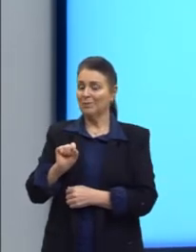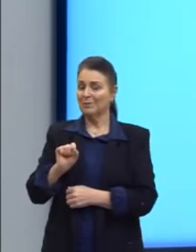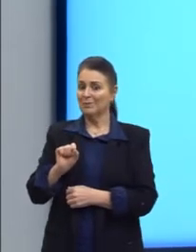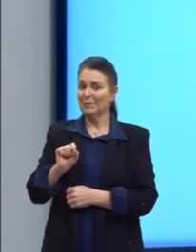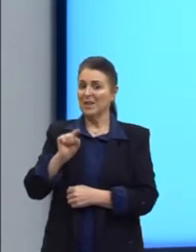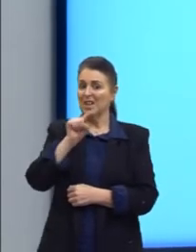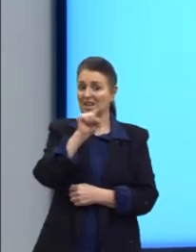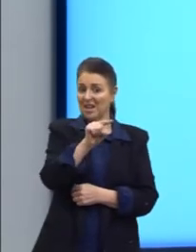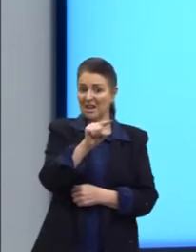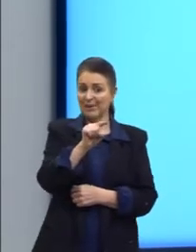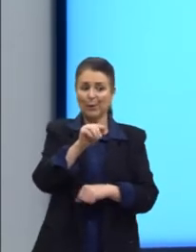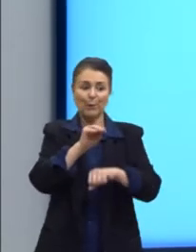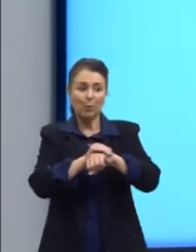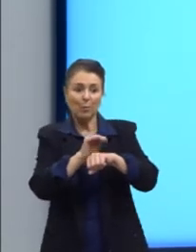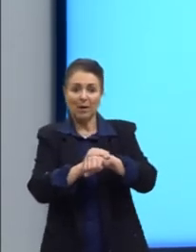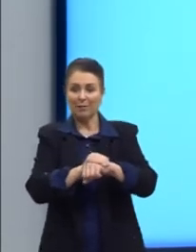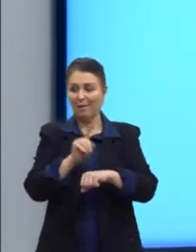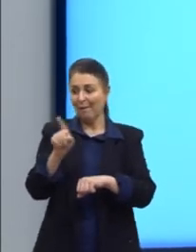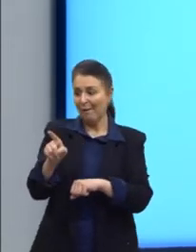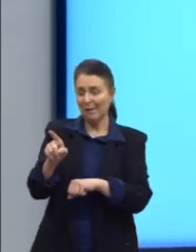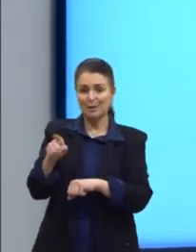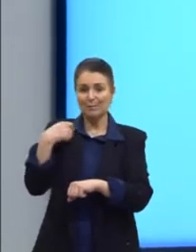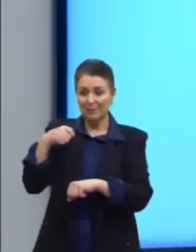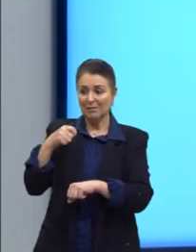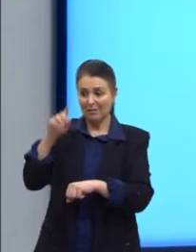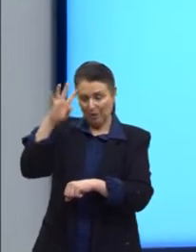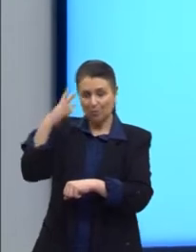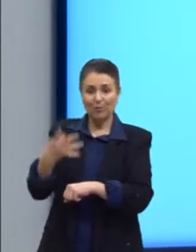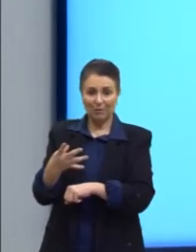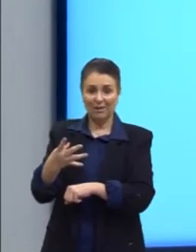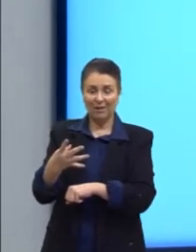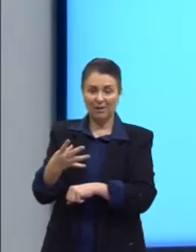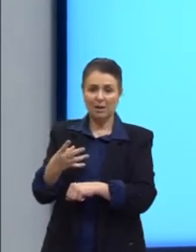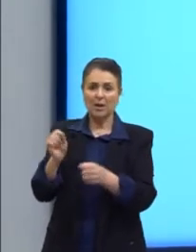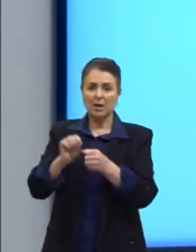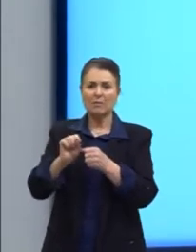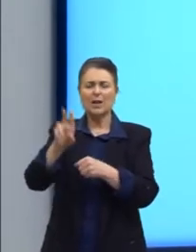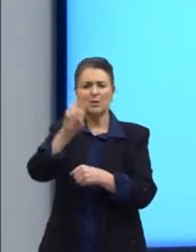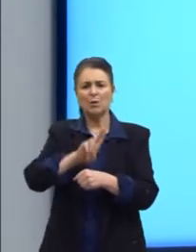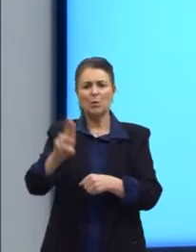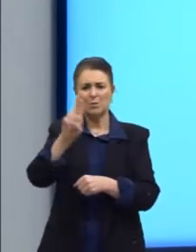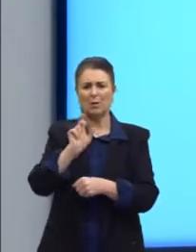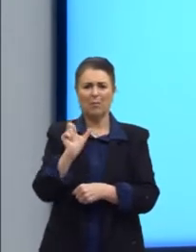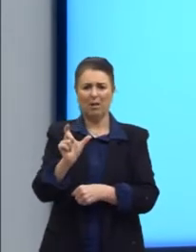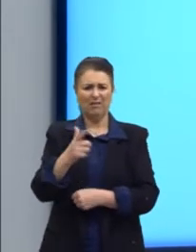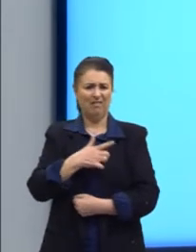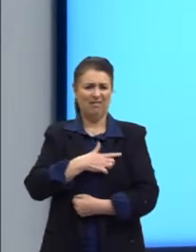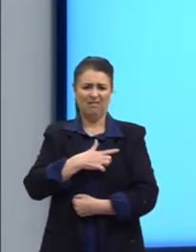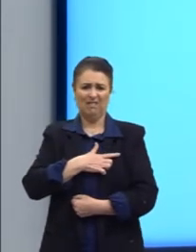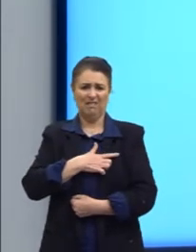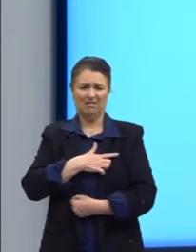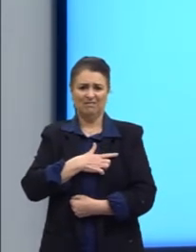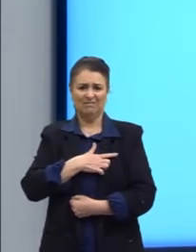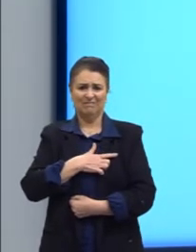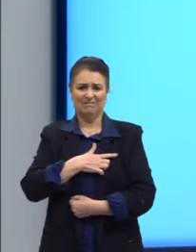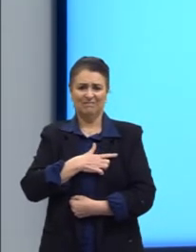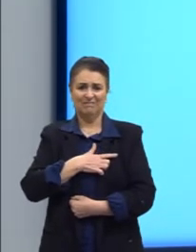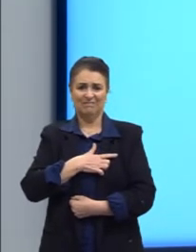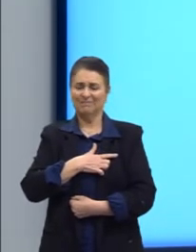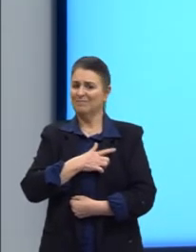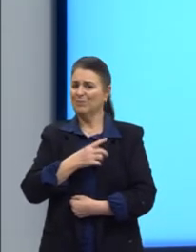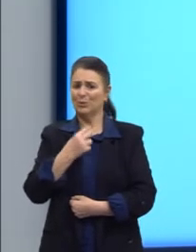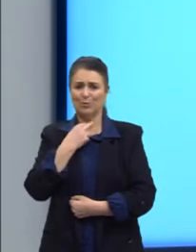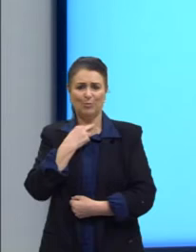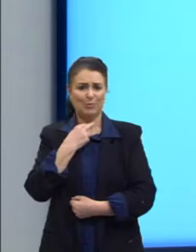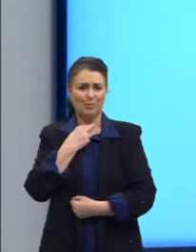é o culpado, então, este daqui precisa solucionar, e aí vai lá e usa palavras de baixo calão. Jamais. Não é